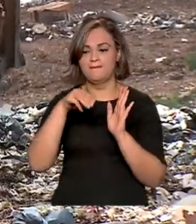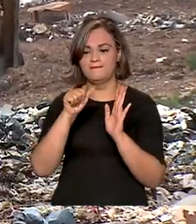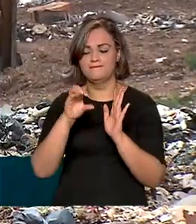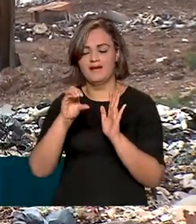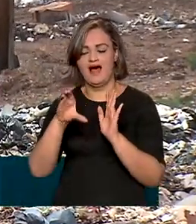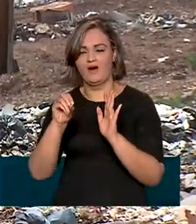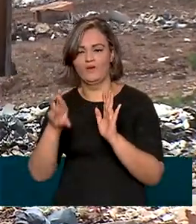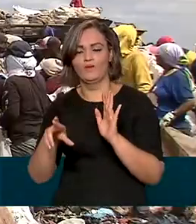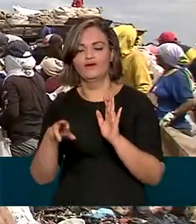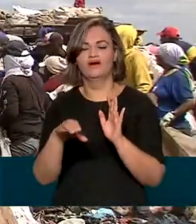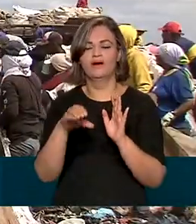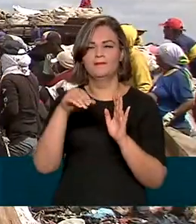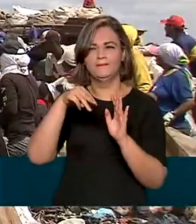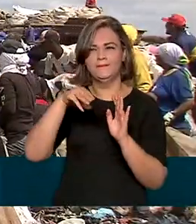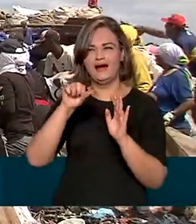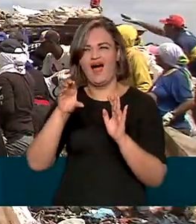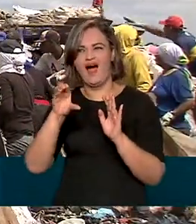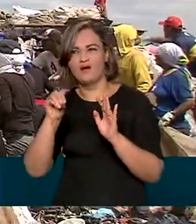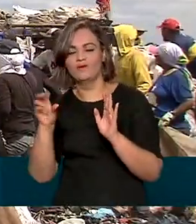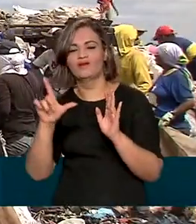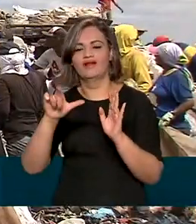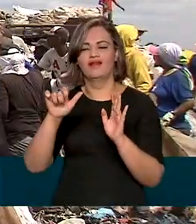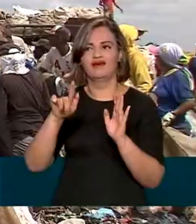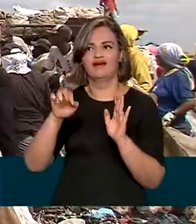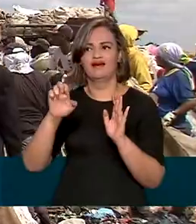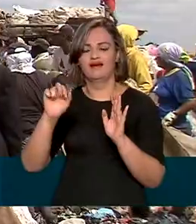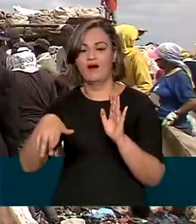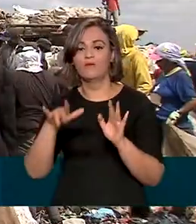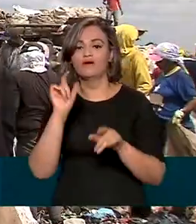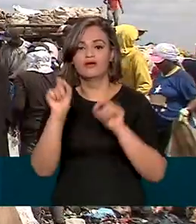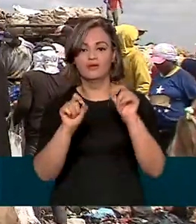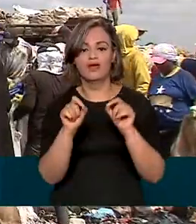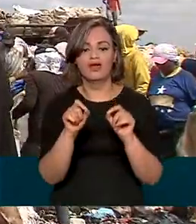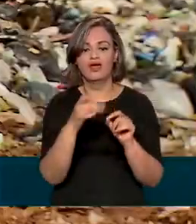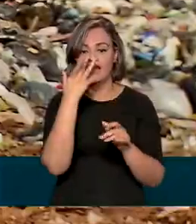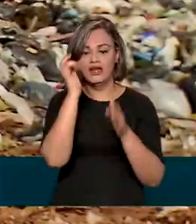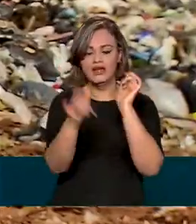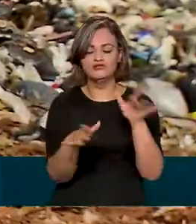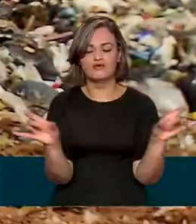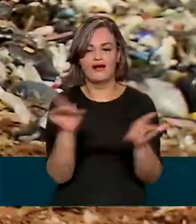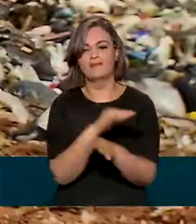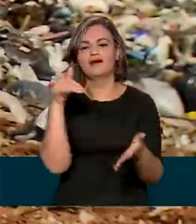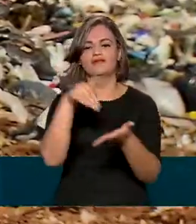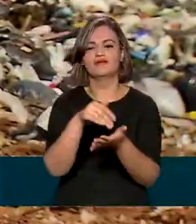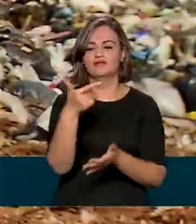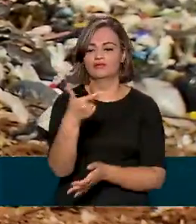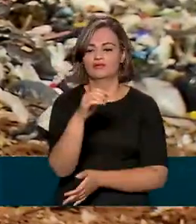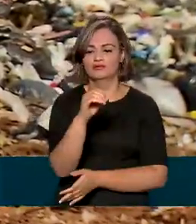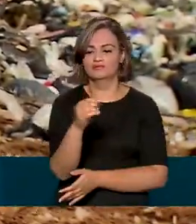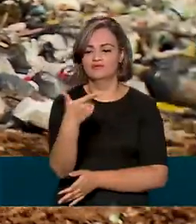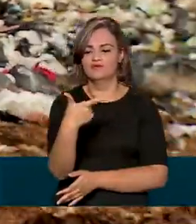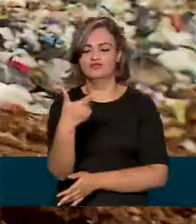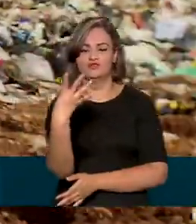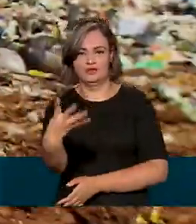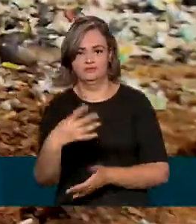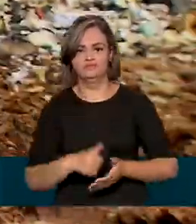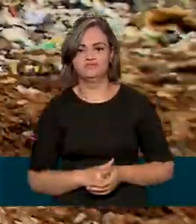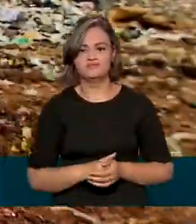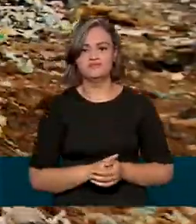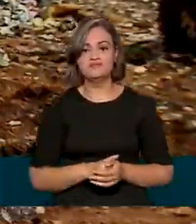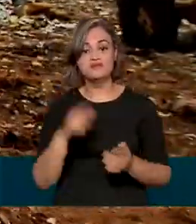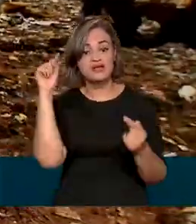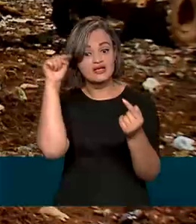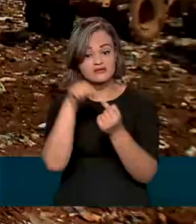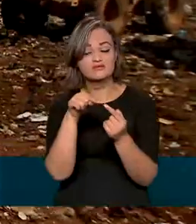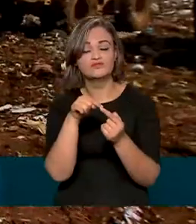o encerramento de todos os lixões do país até 2024. E o potencial energético é significativo,